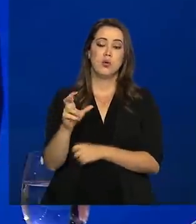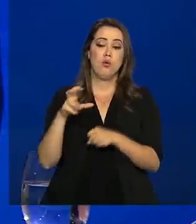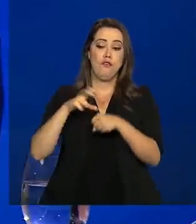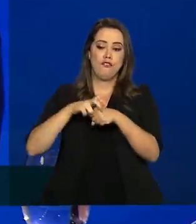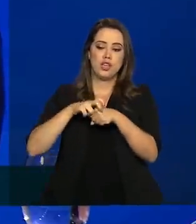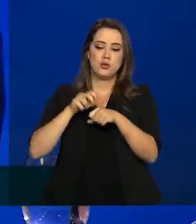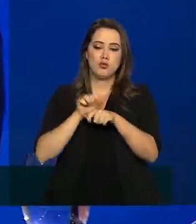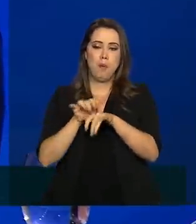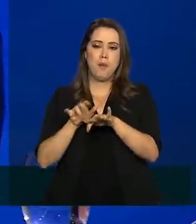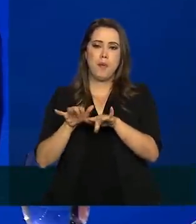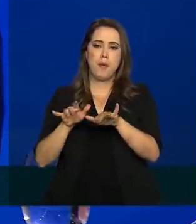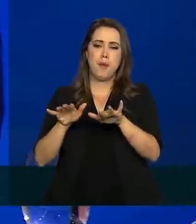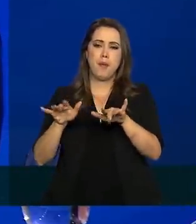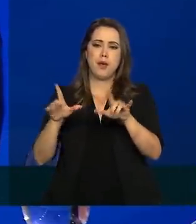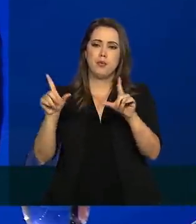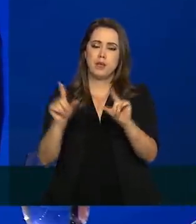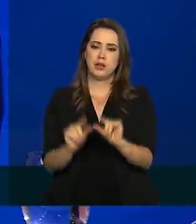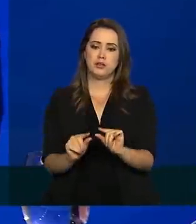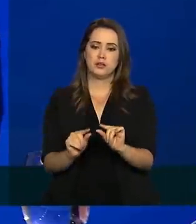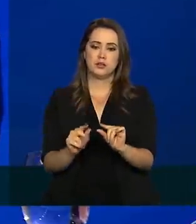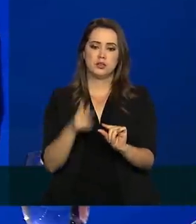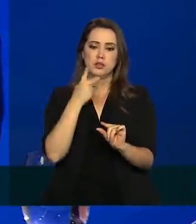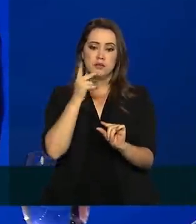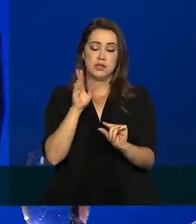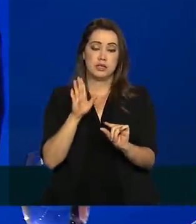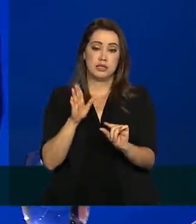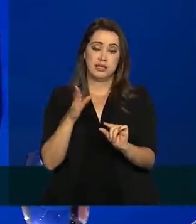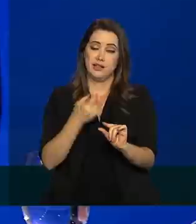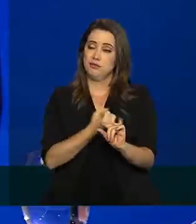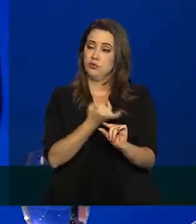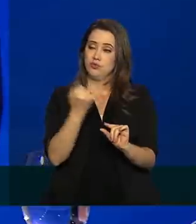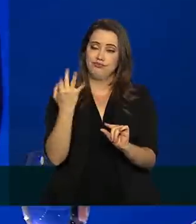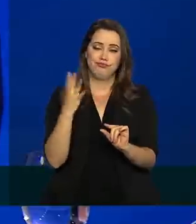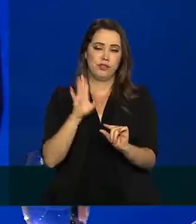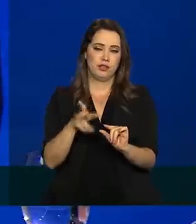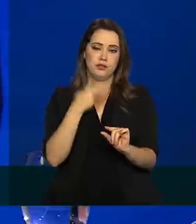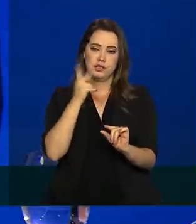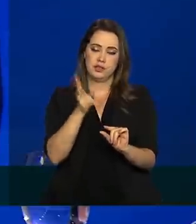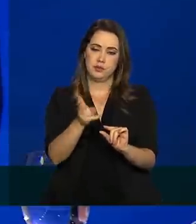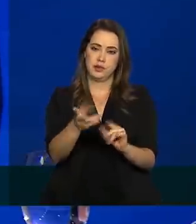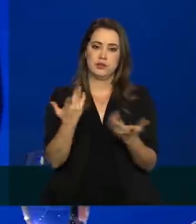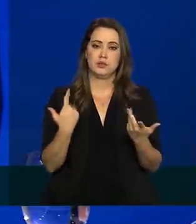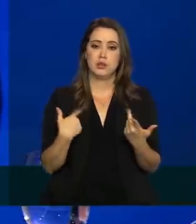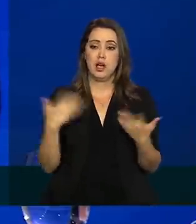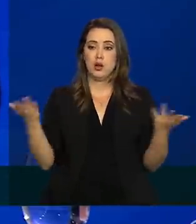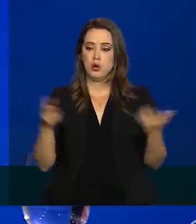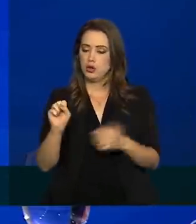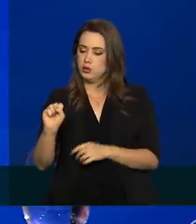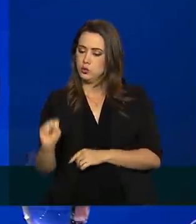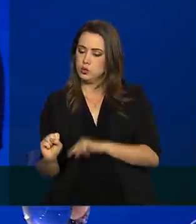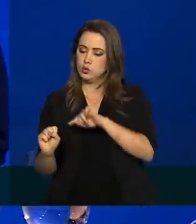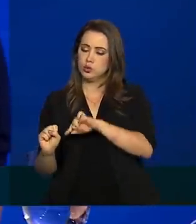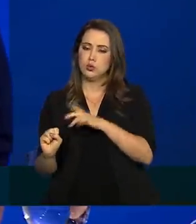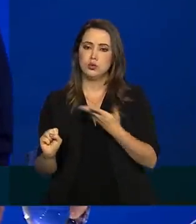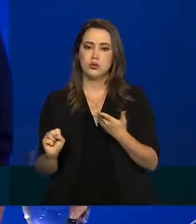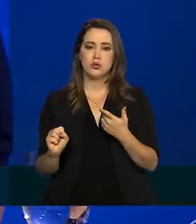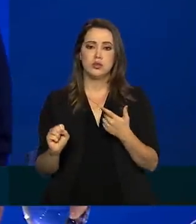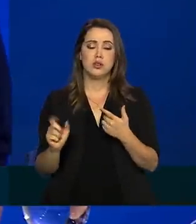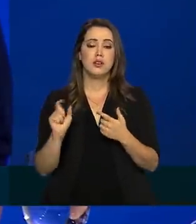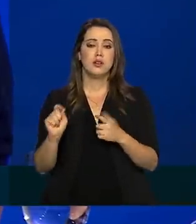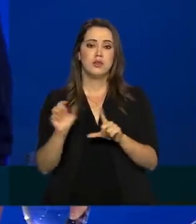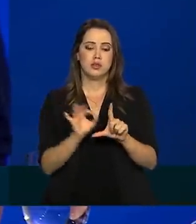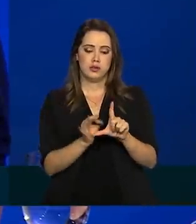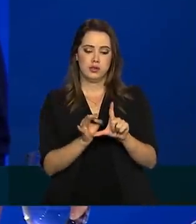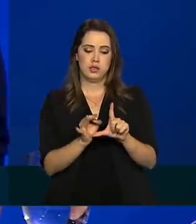circulasse menos. Já participei de várias lives discutindo isso. O que está acontecendo agora no sul é que a tendência é de crescimento